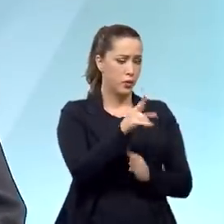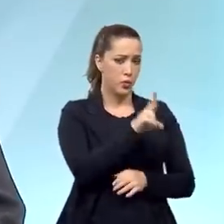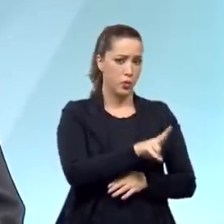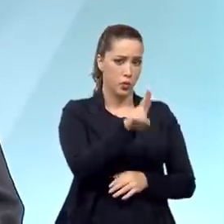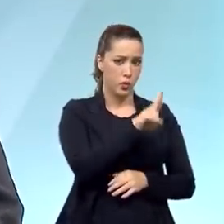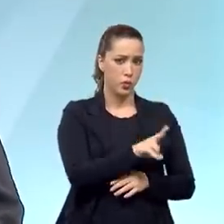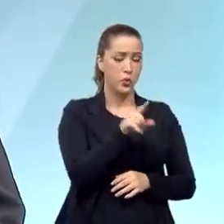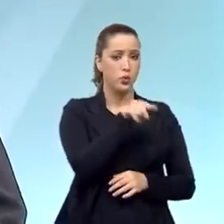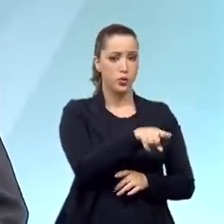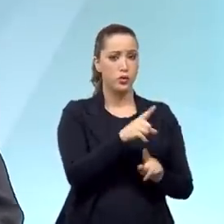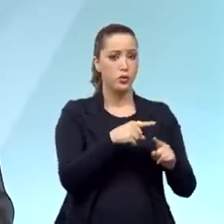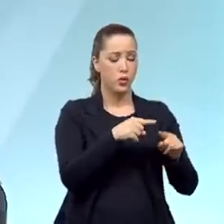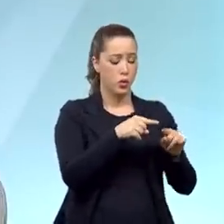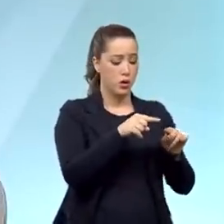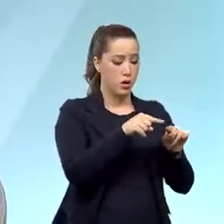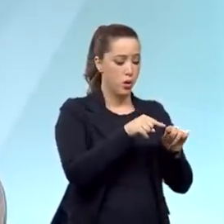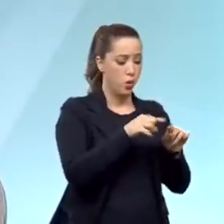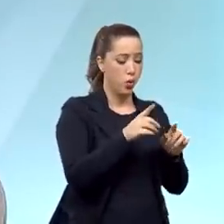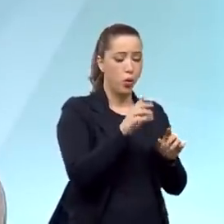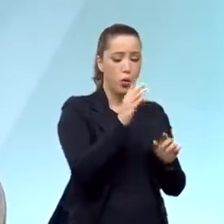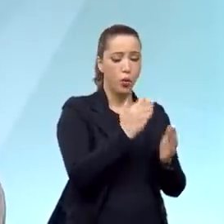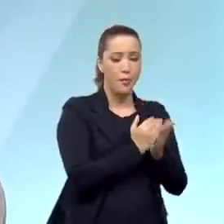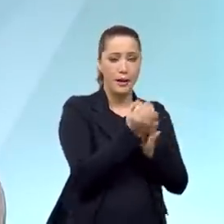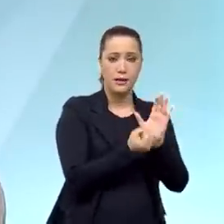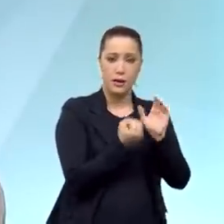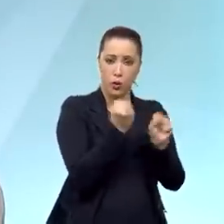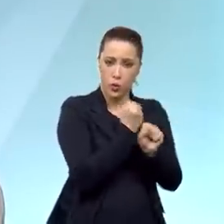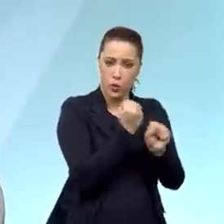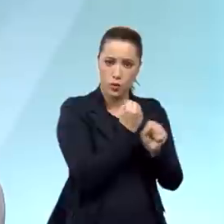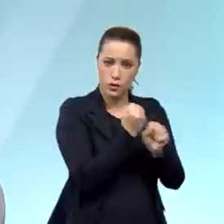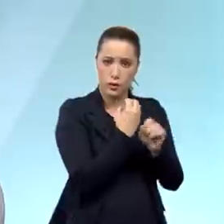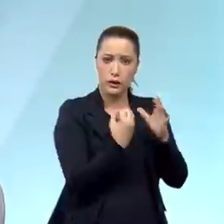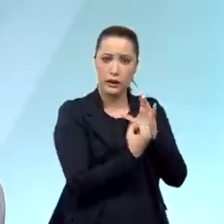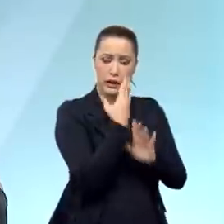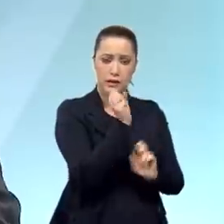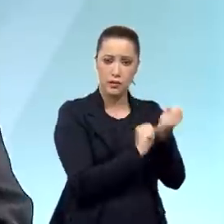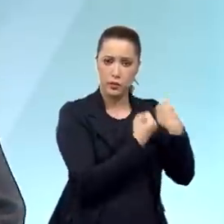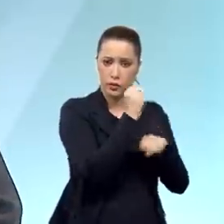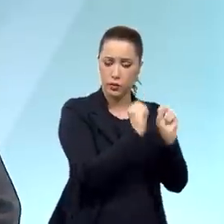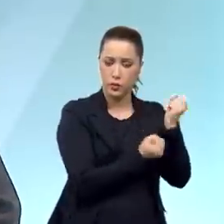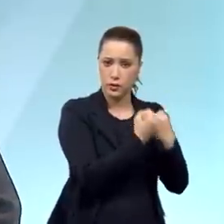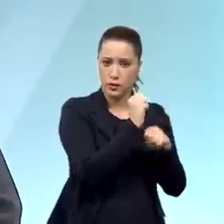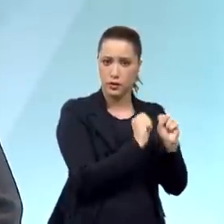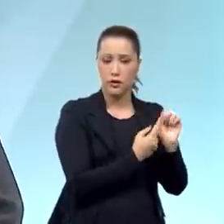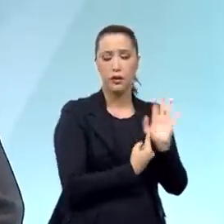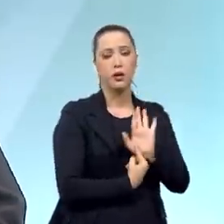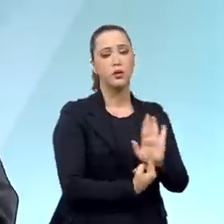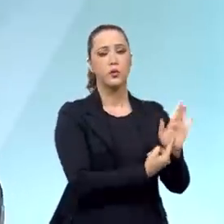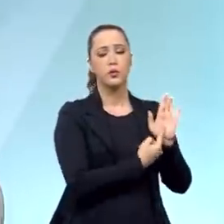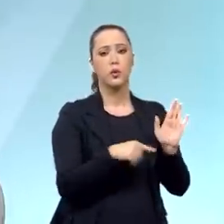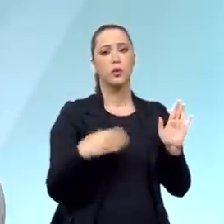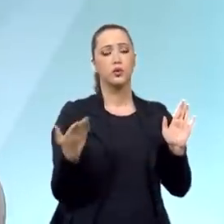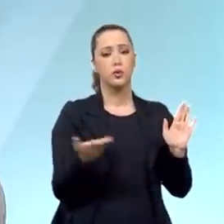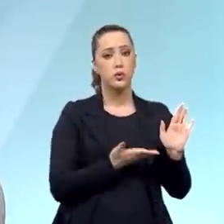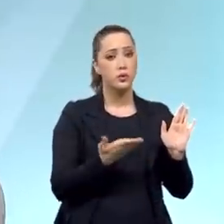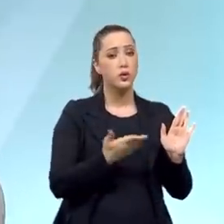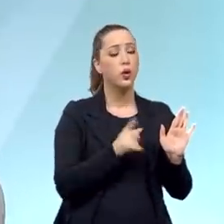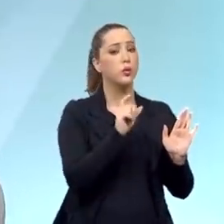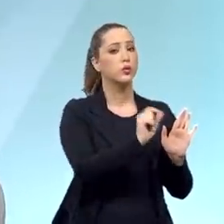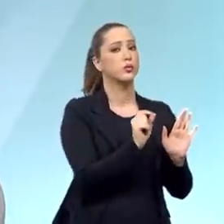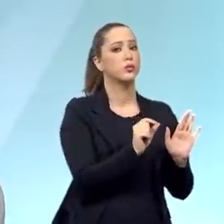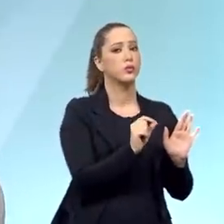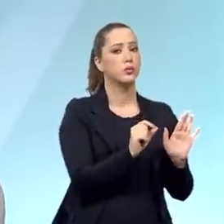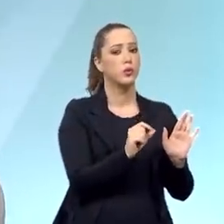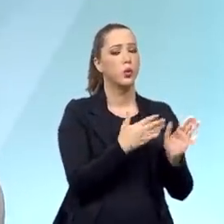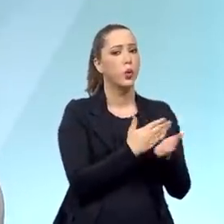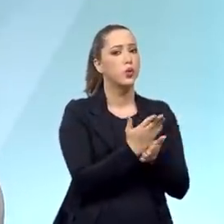dessa planta e nos trouxe, nos projetou hoje, no que diz respeito à aciaria, né? Foi o